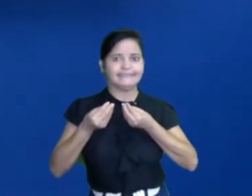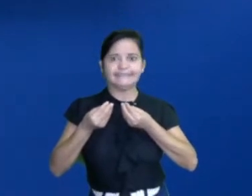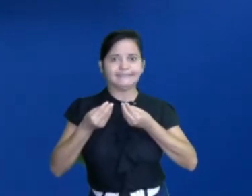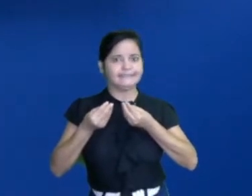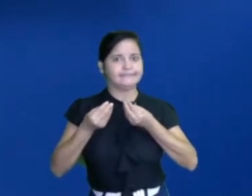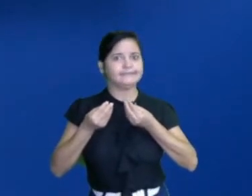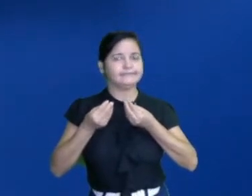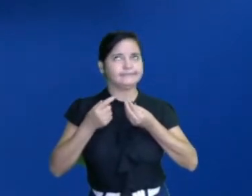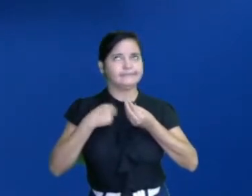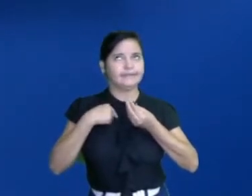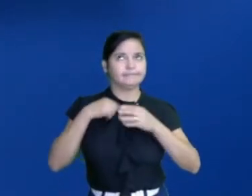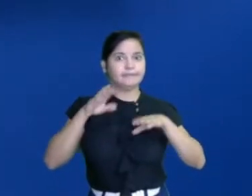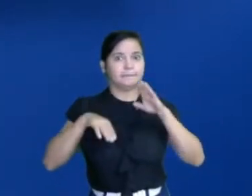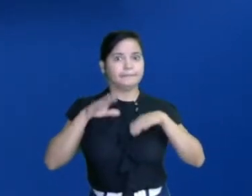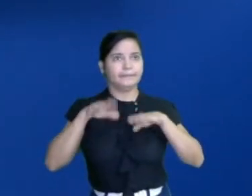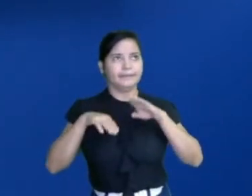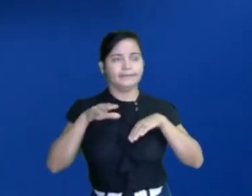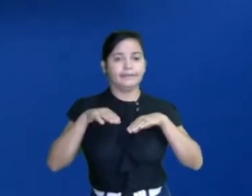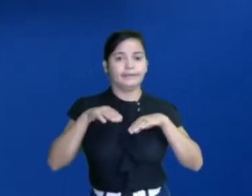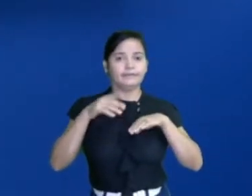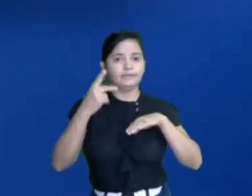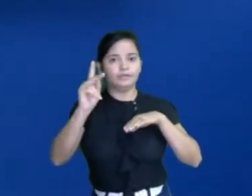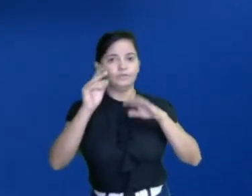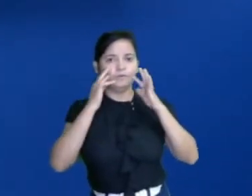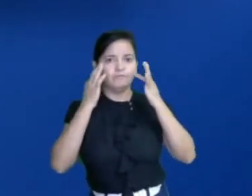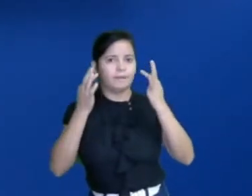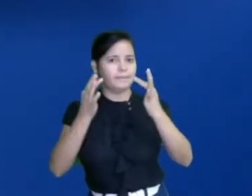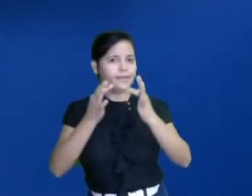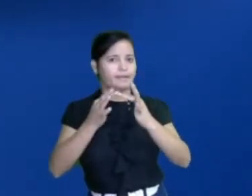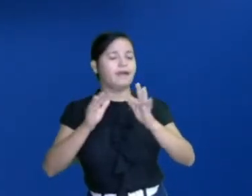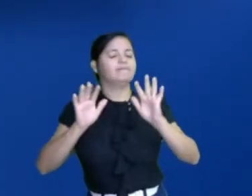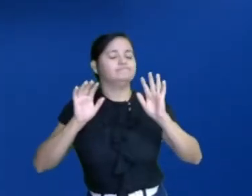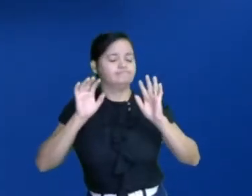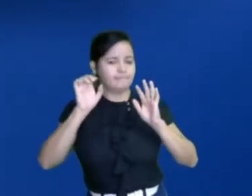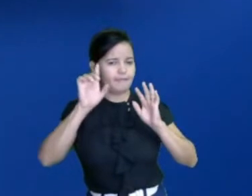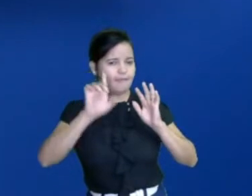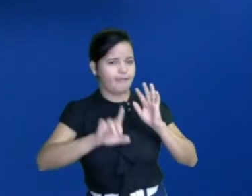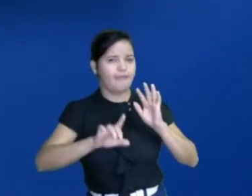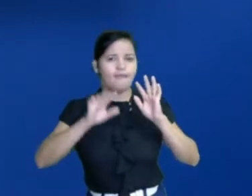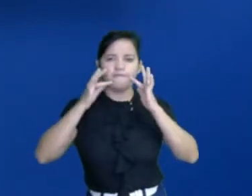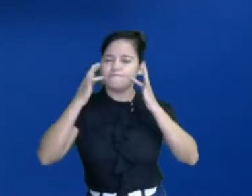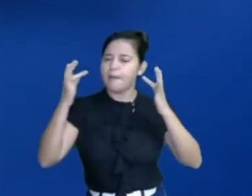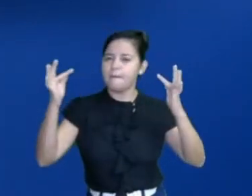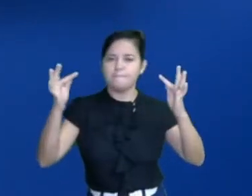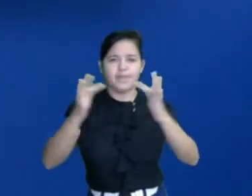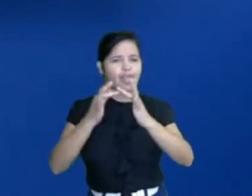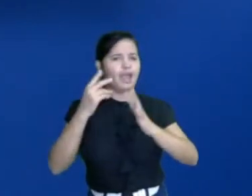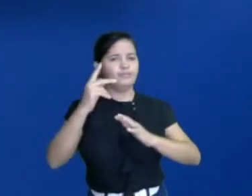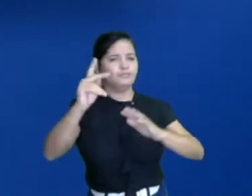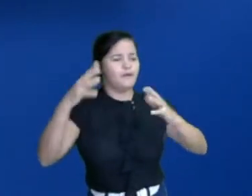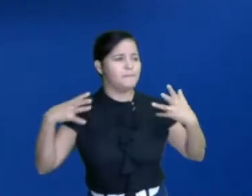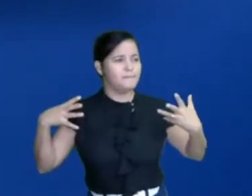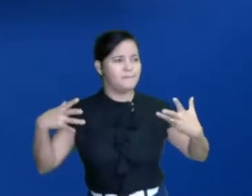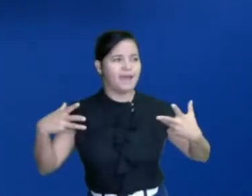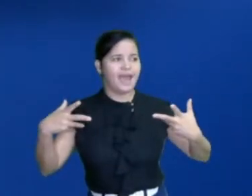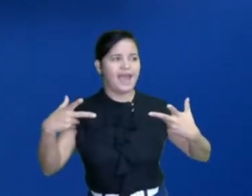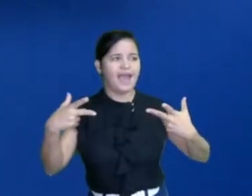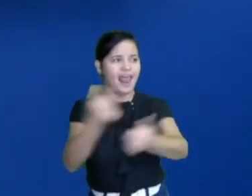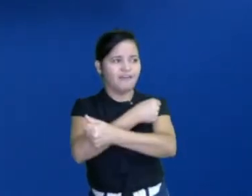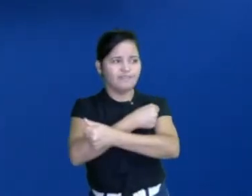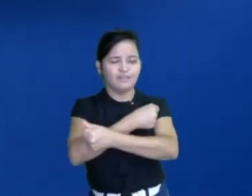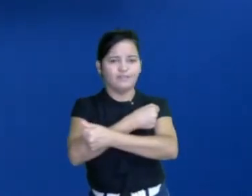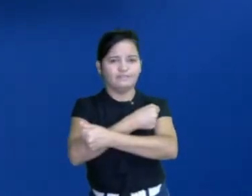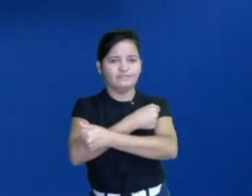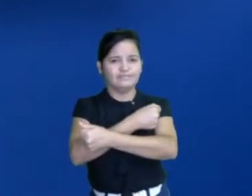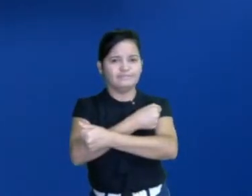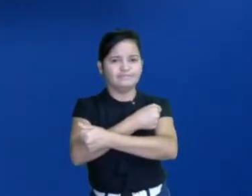Eu aposto que, independente de como ela seja, é uma família maravilhosa. A gente tem